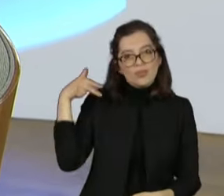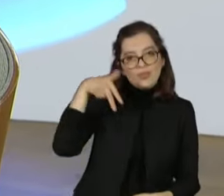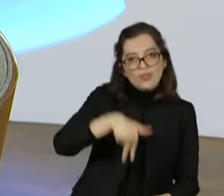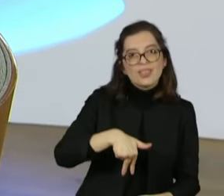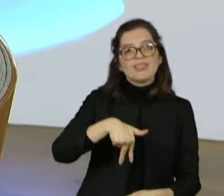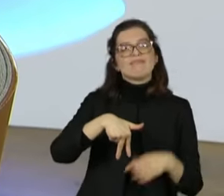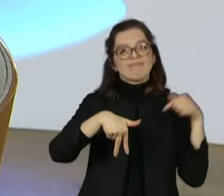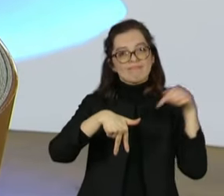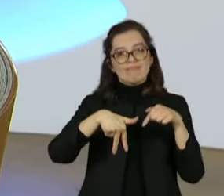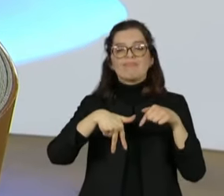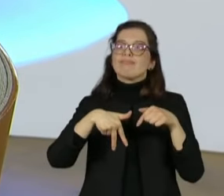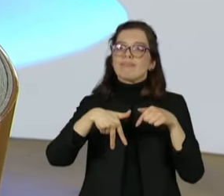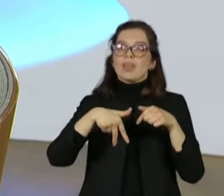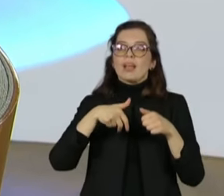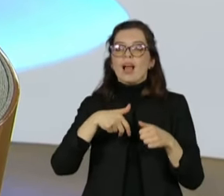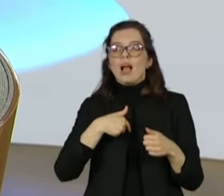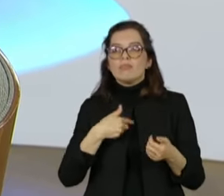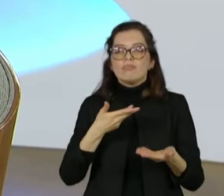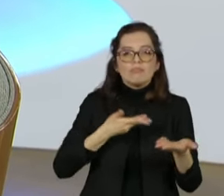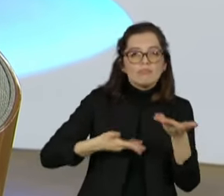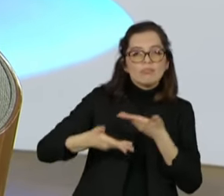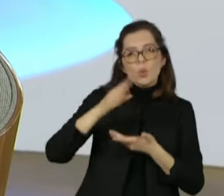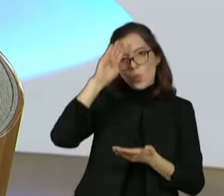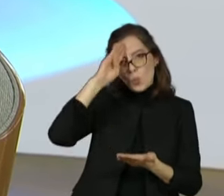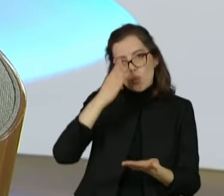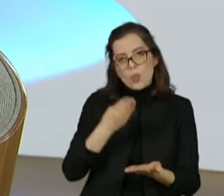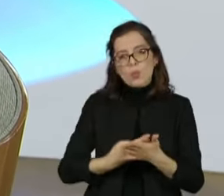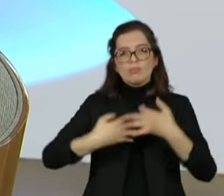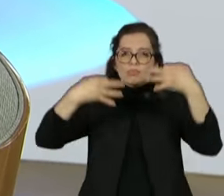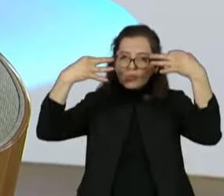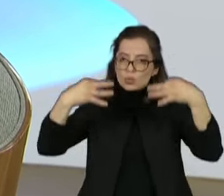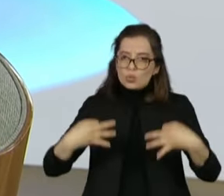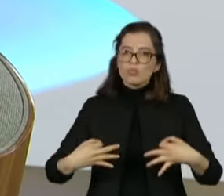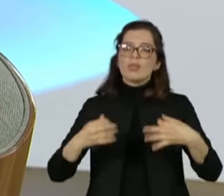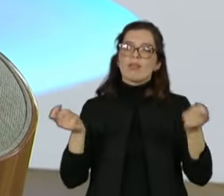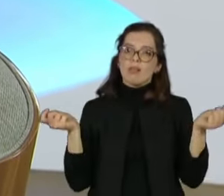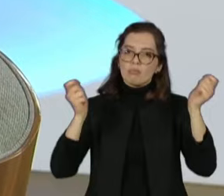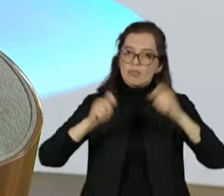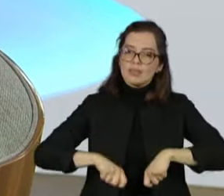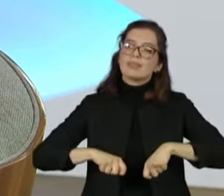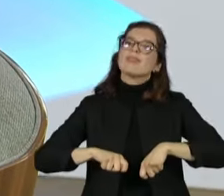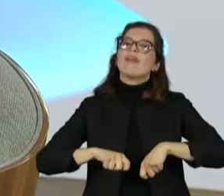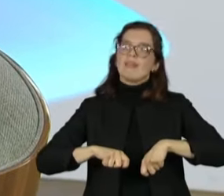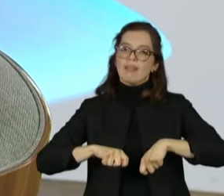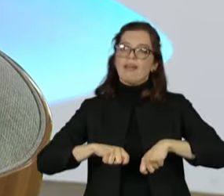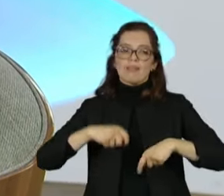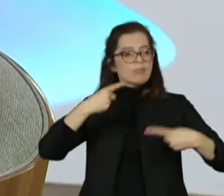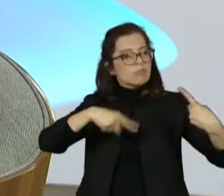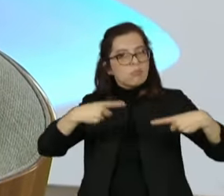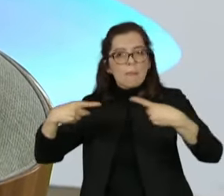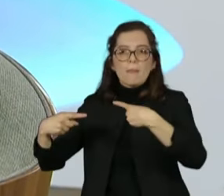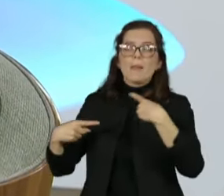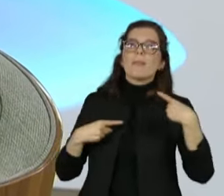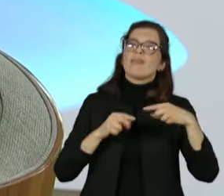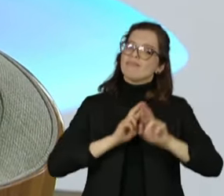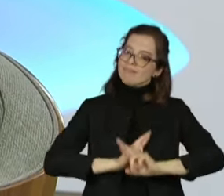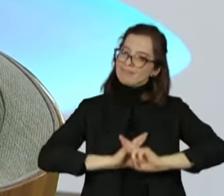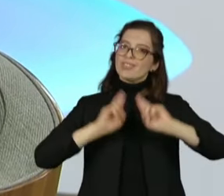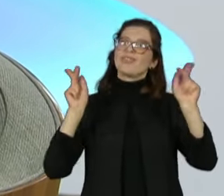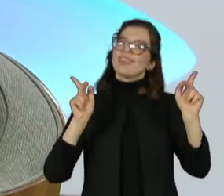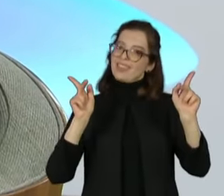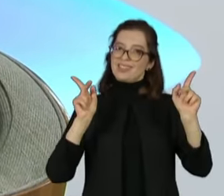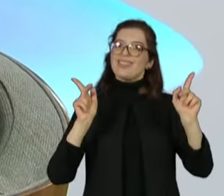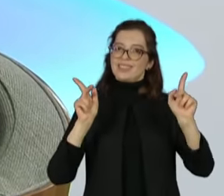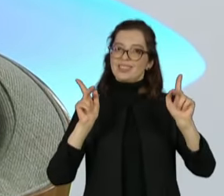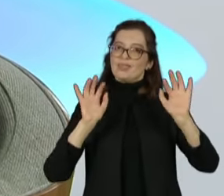dizer que estou muito confiante e que tenho certeza que nós temos condições de fazer uma política diferente. Me permita encerrar e dizer que